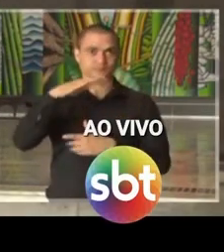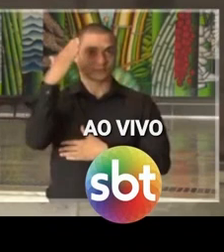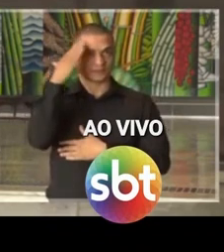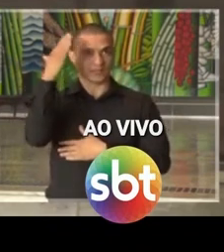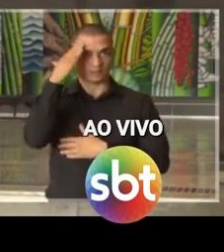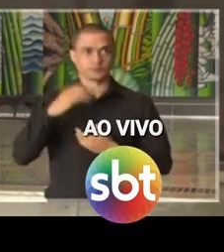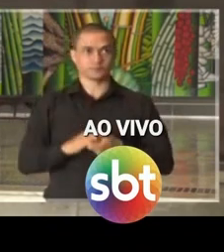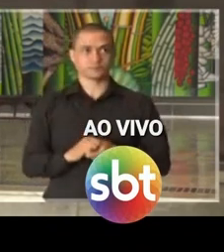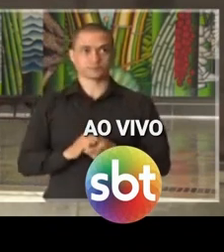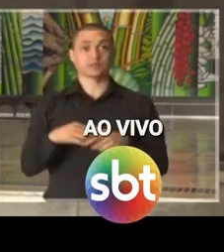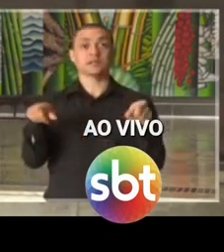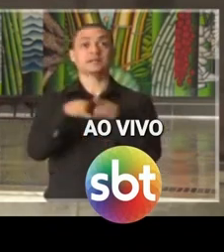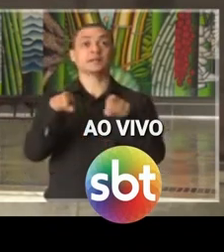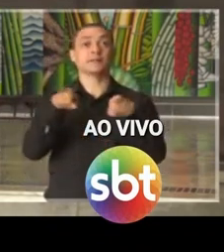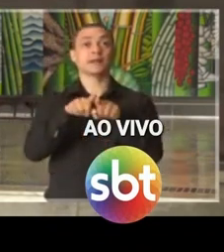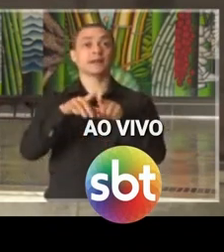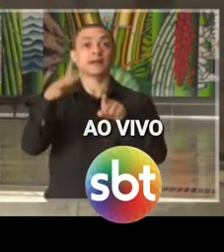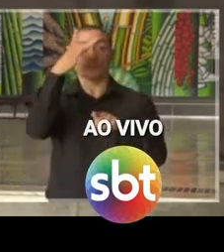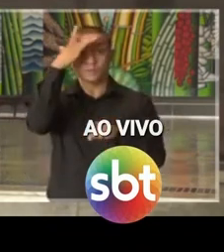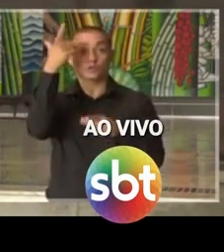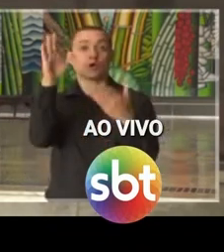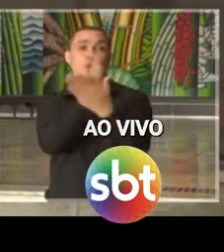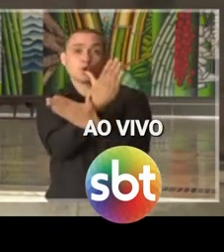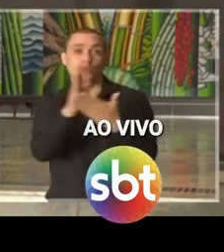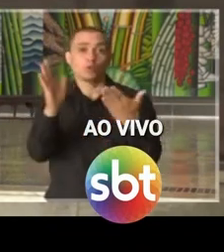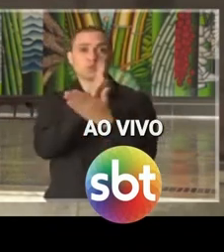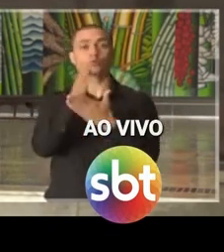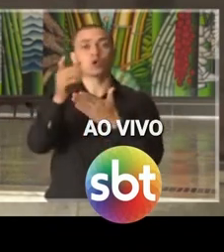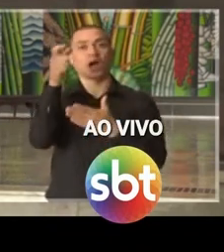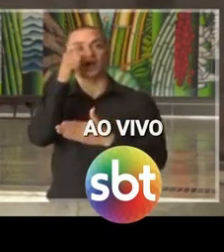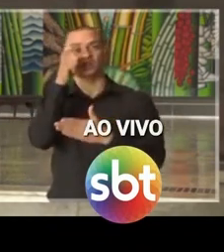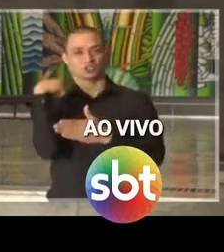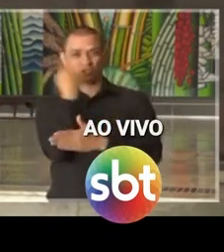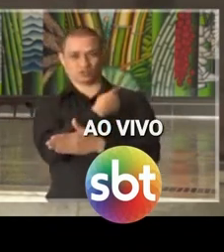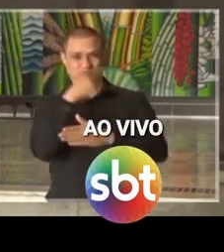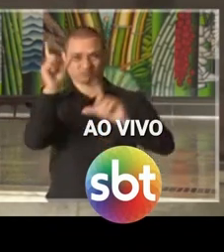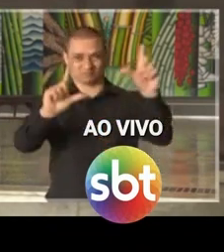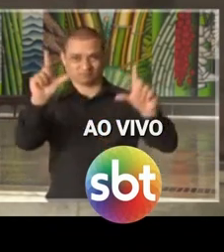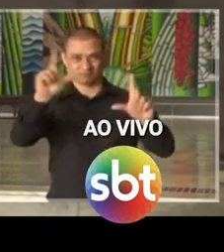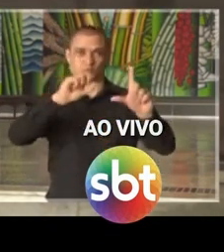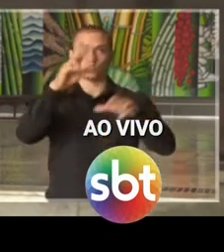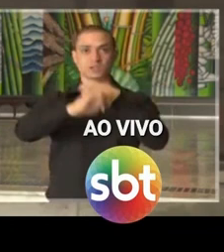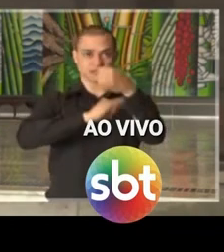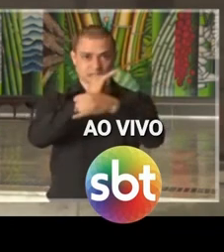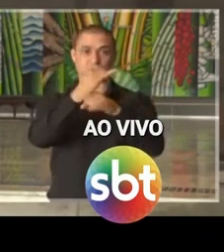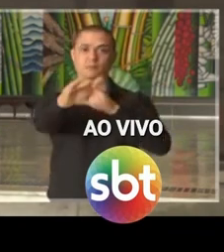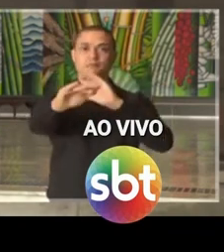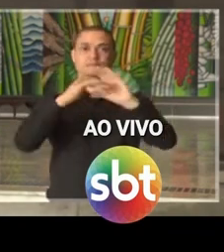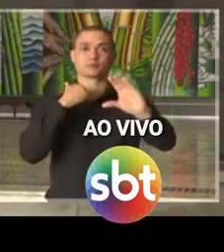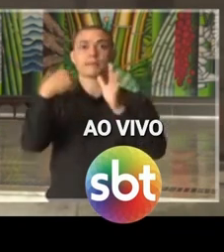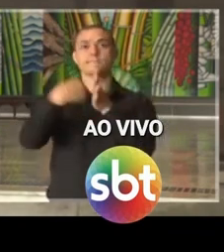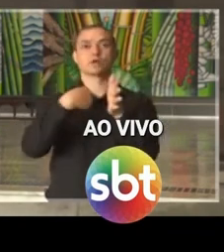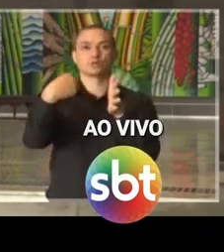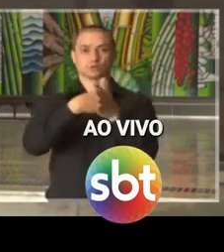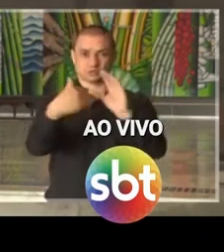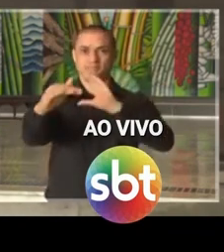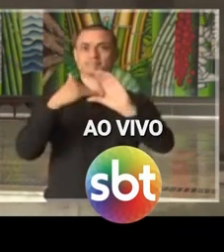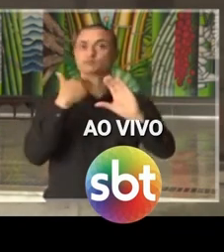jornalistas e também aqueles que virtualmente estão nos acompanhando e já encaminharam perguntas também.